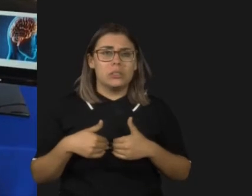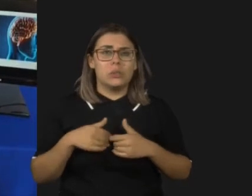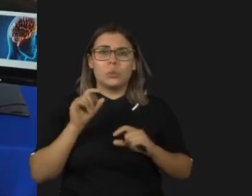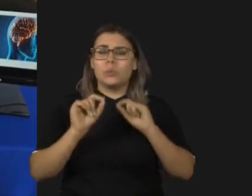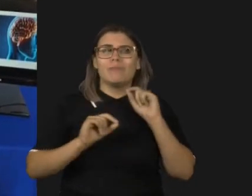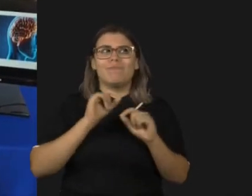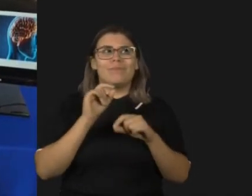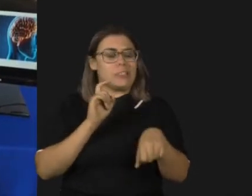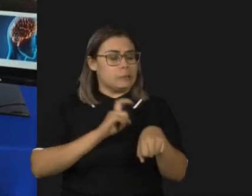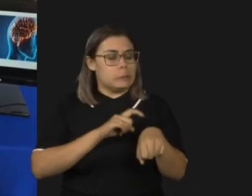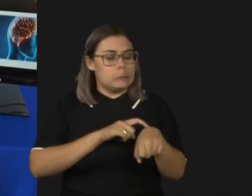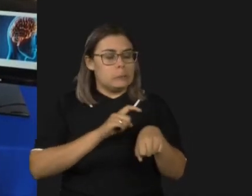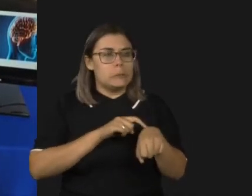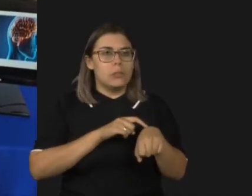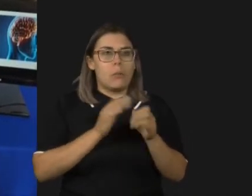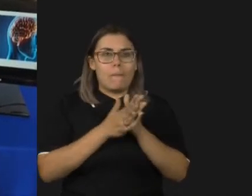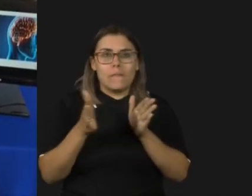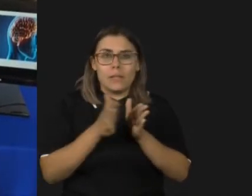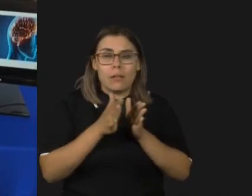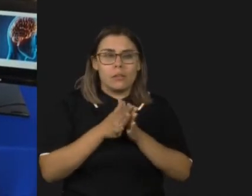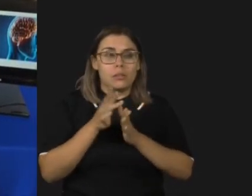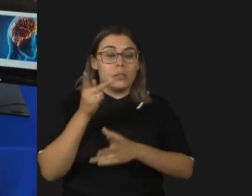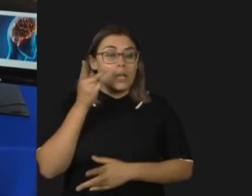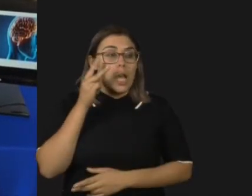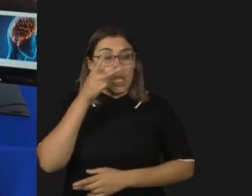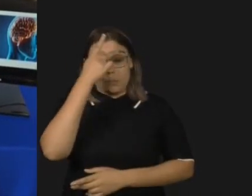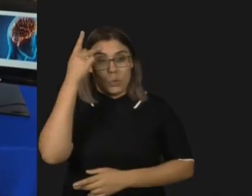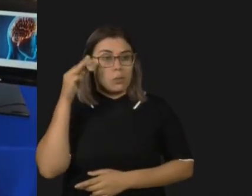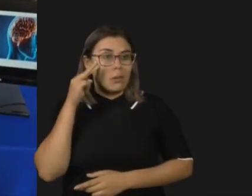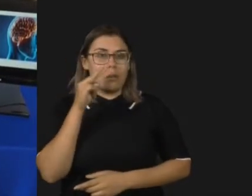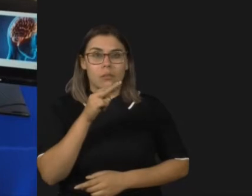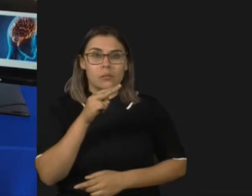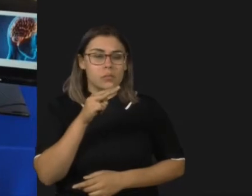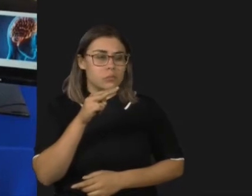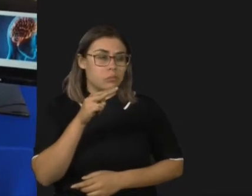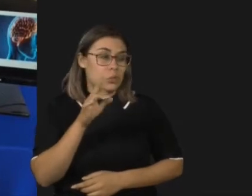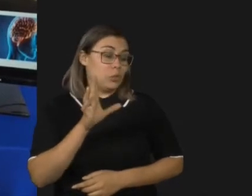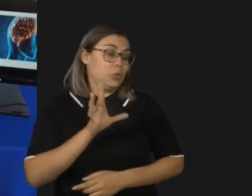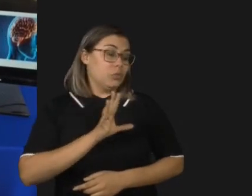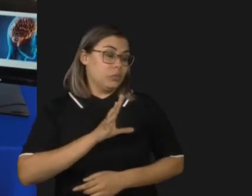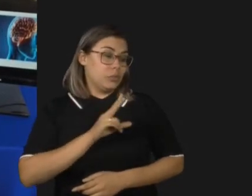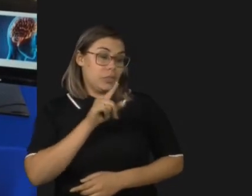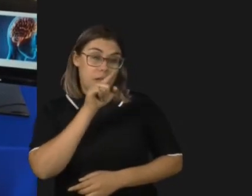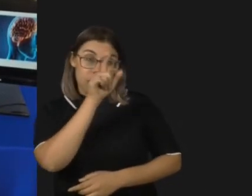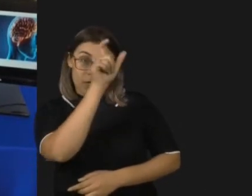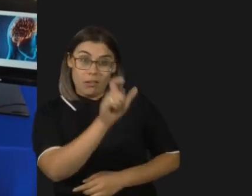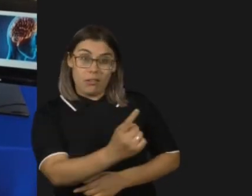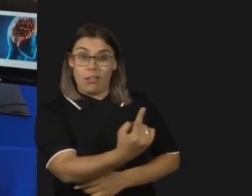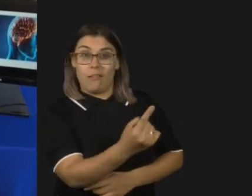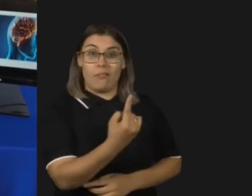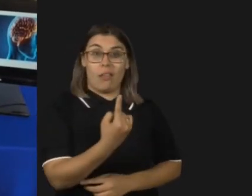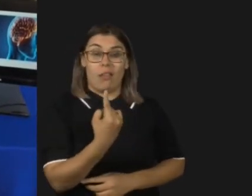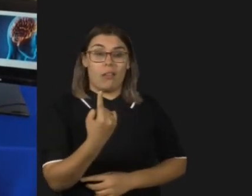intervalo, ninguém me dava atenção. As pessoas preferiam apontar e dizer, aí vem o louco da Arlete do Orlando, olha lá,